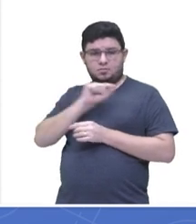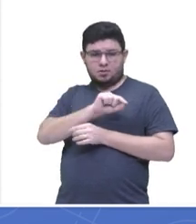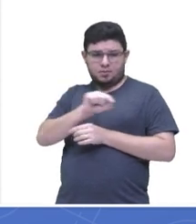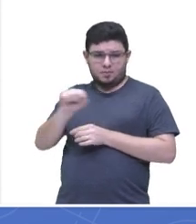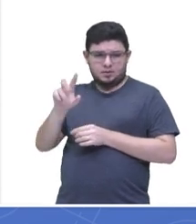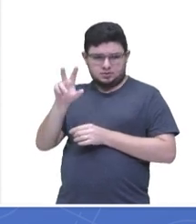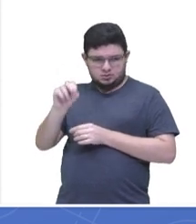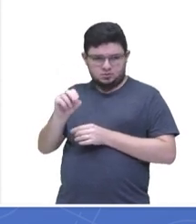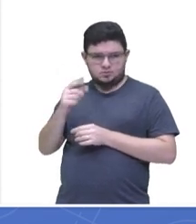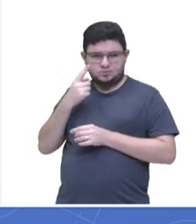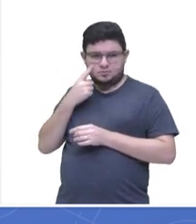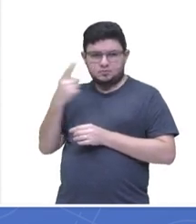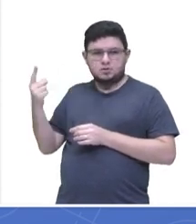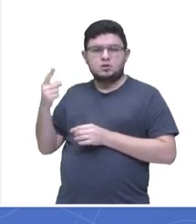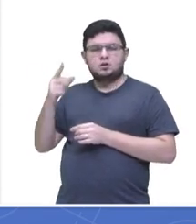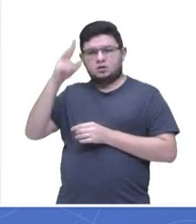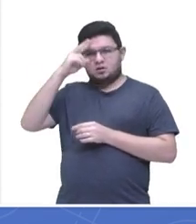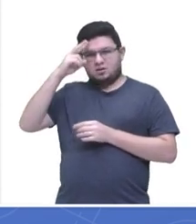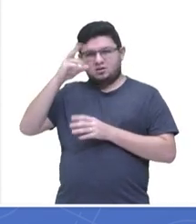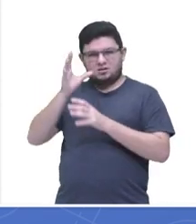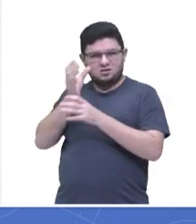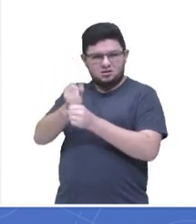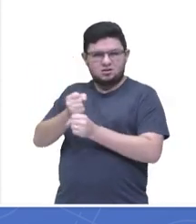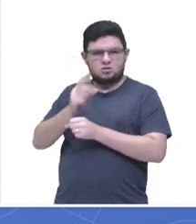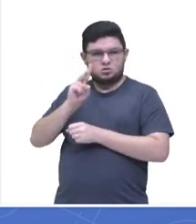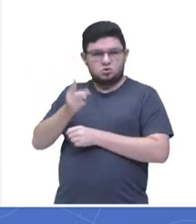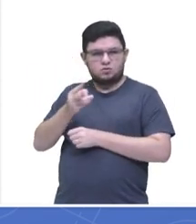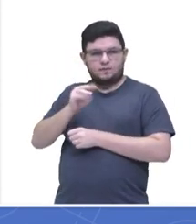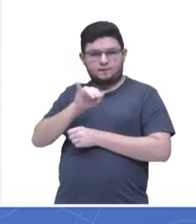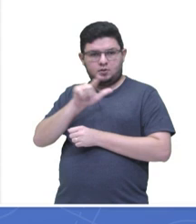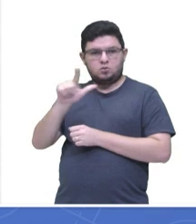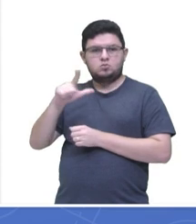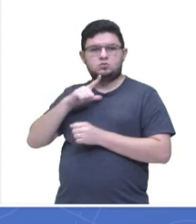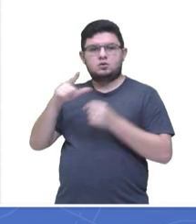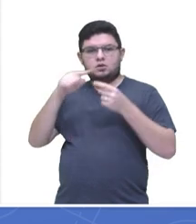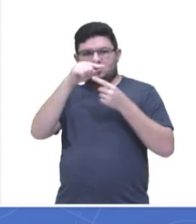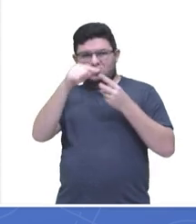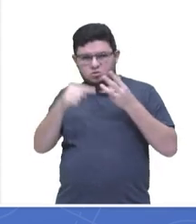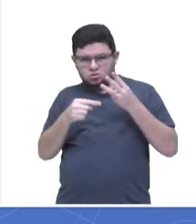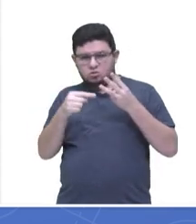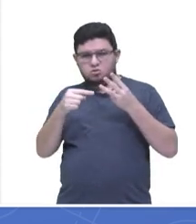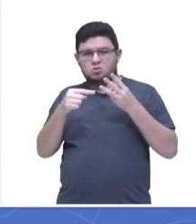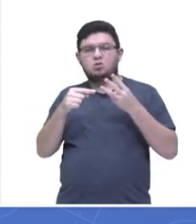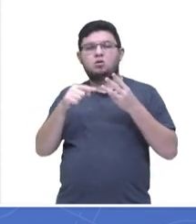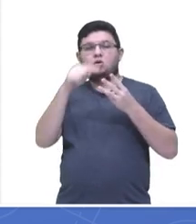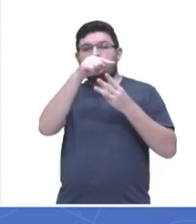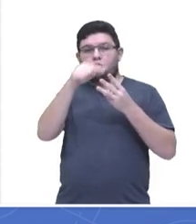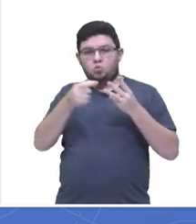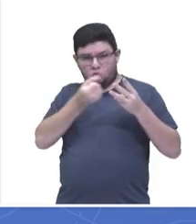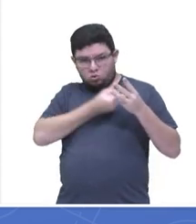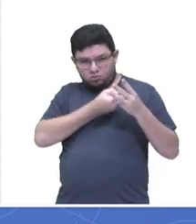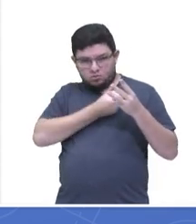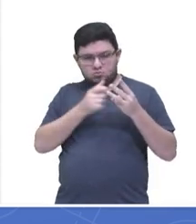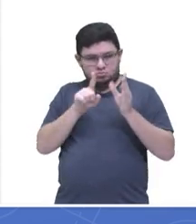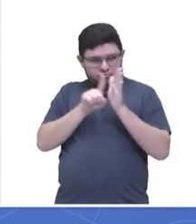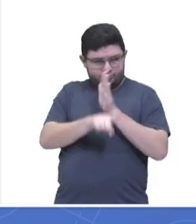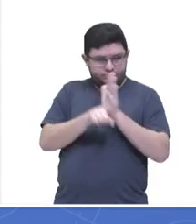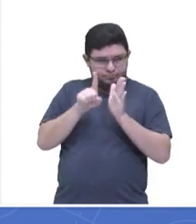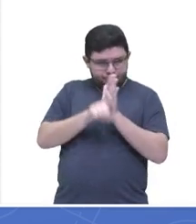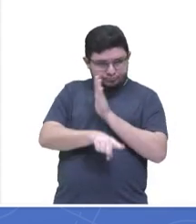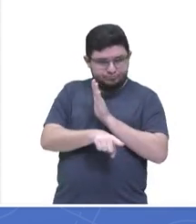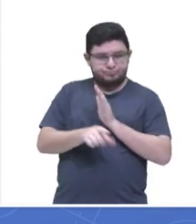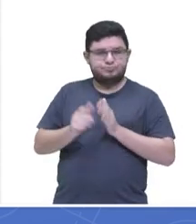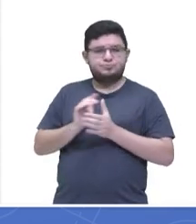.000, eu vou retirar esses três números, certo? E essa quantidade, já que eu estou tirando 3,